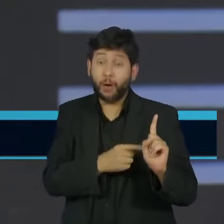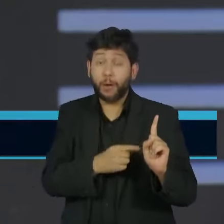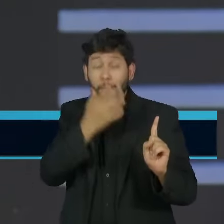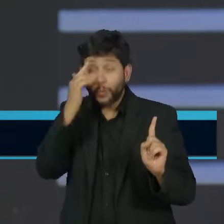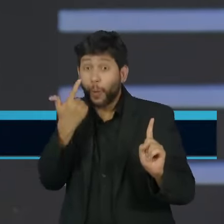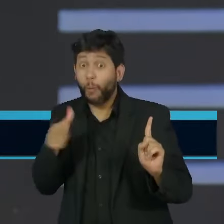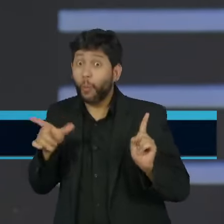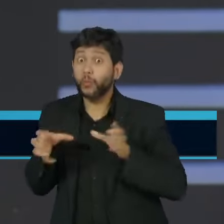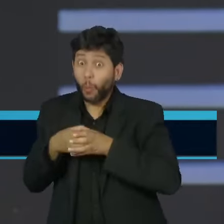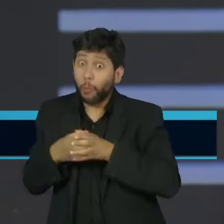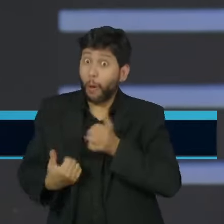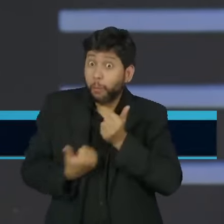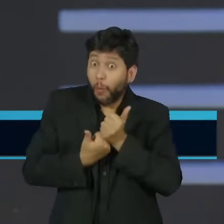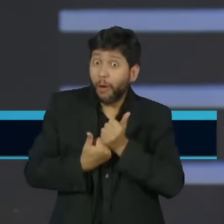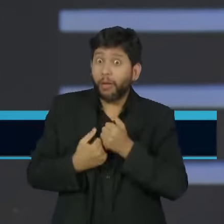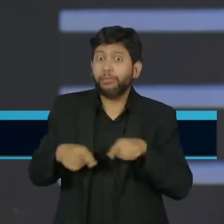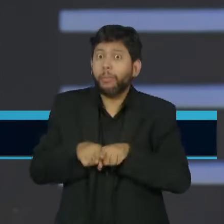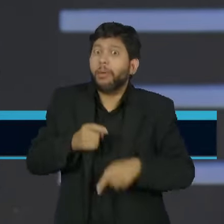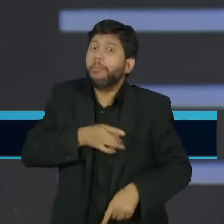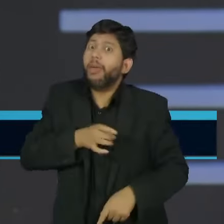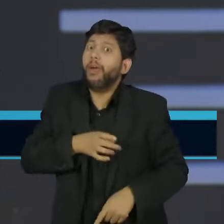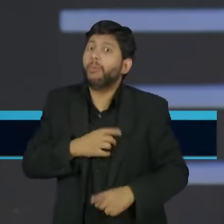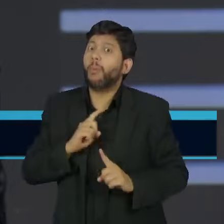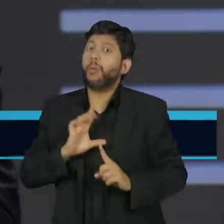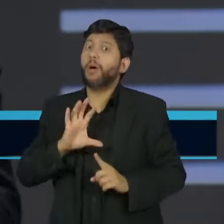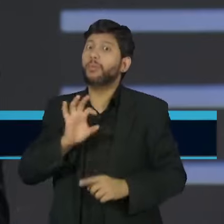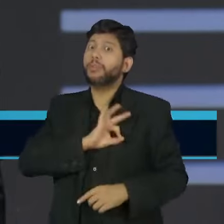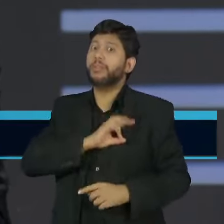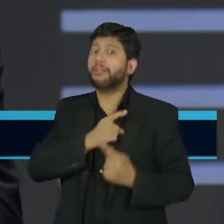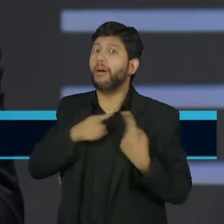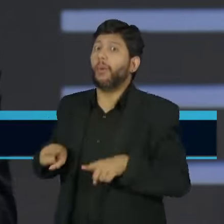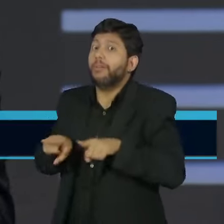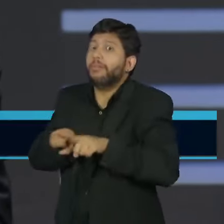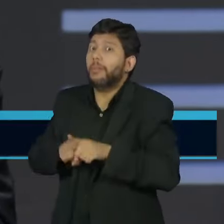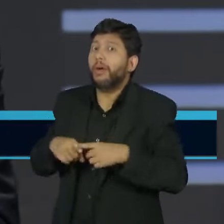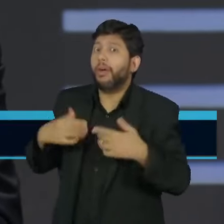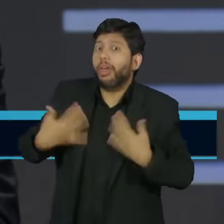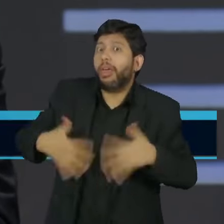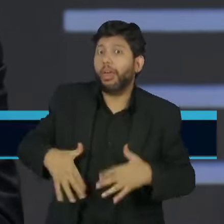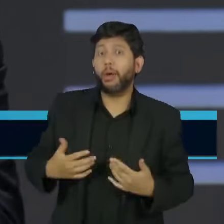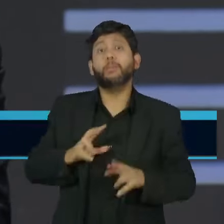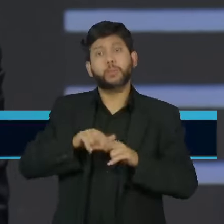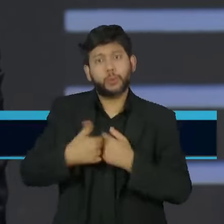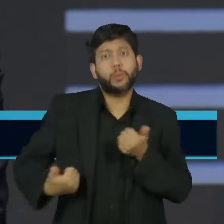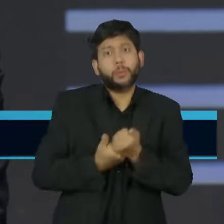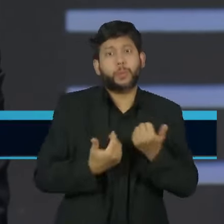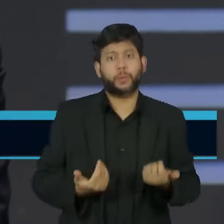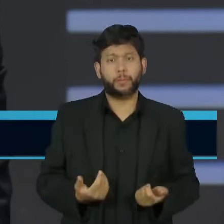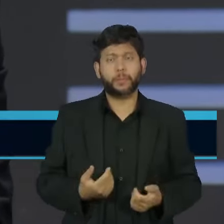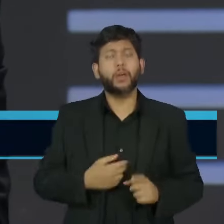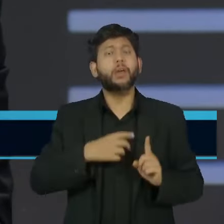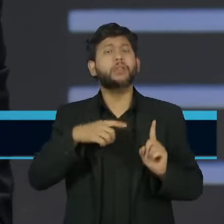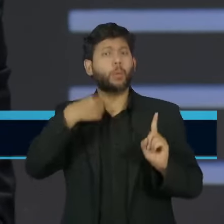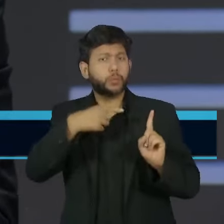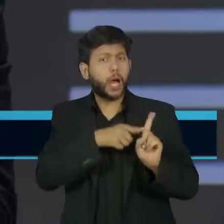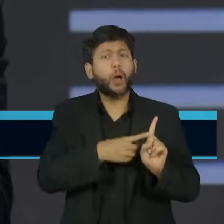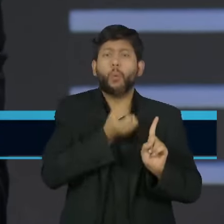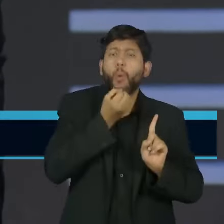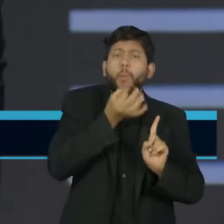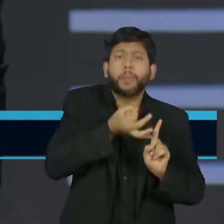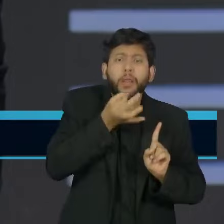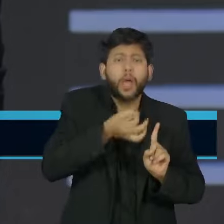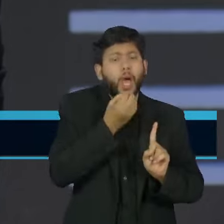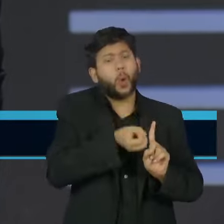antidemocráticos. O fato é que o deputado pode falar, pode opinar, pode votar, ele é livre para isso. O que ele não pode é